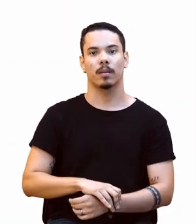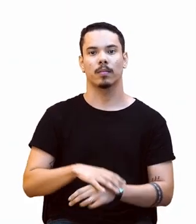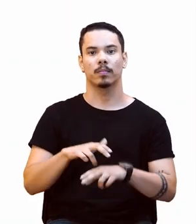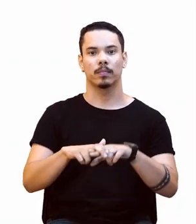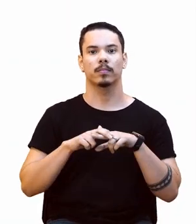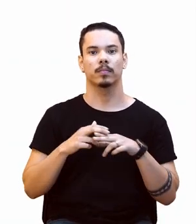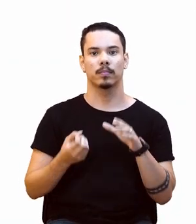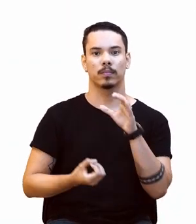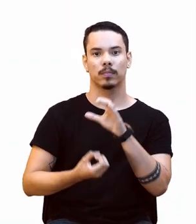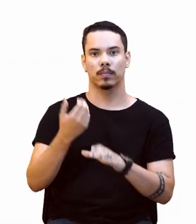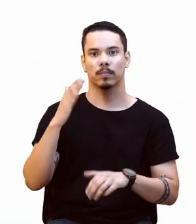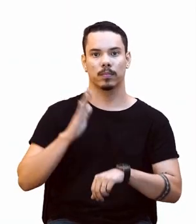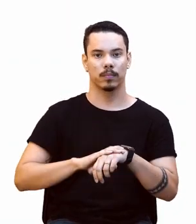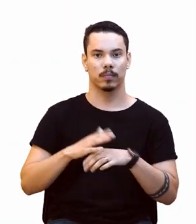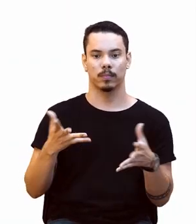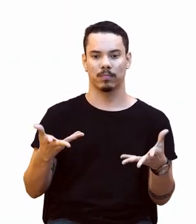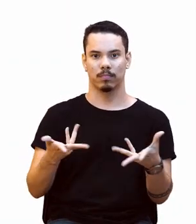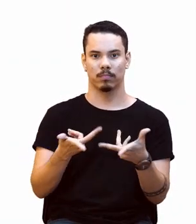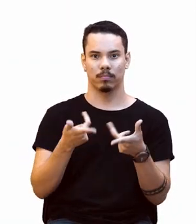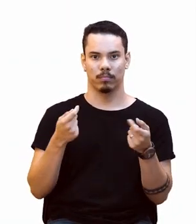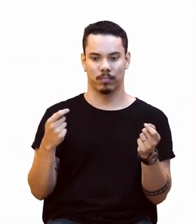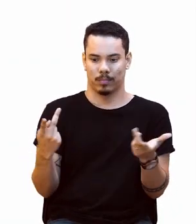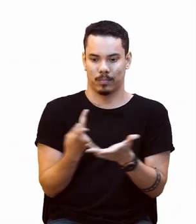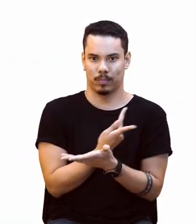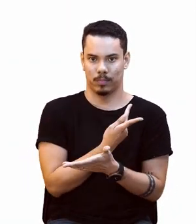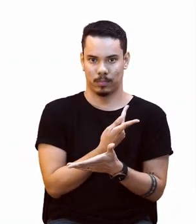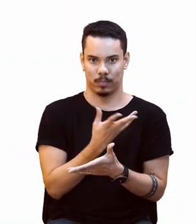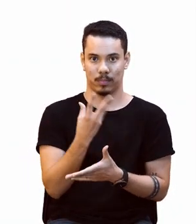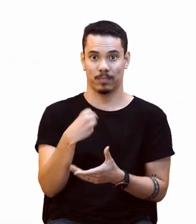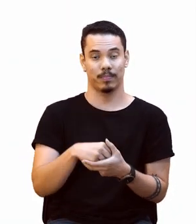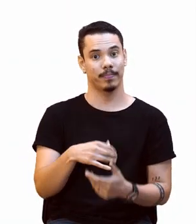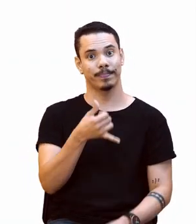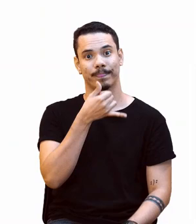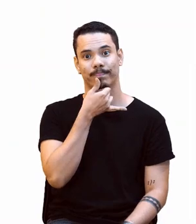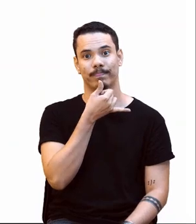meio cada vez mais artificializado. Infelizmente, né?